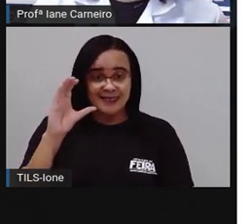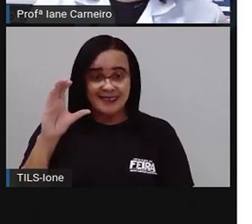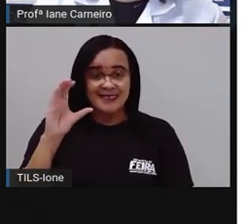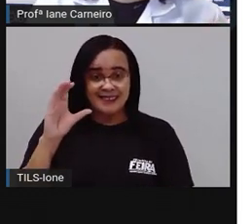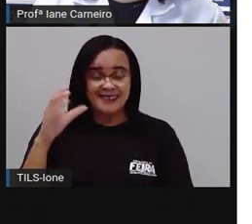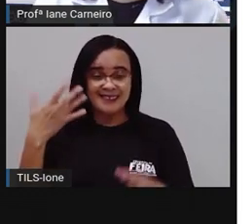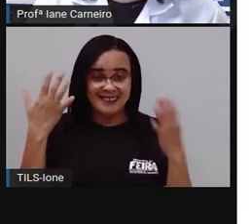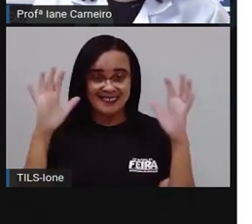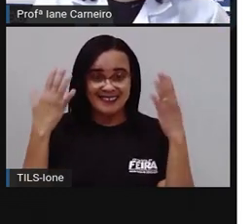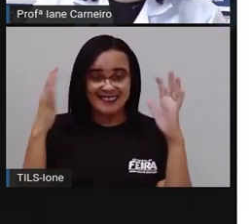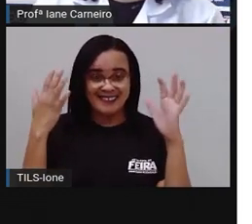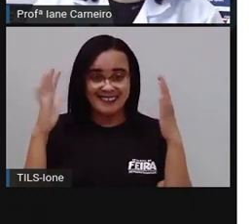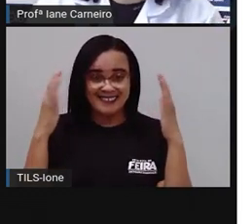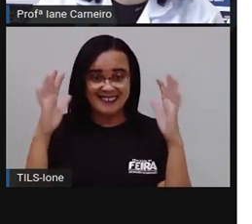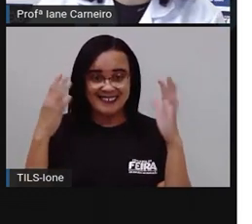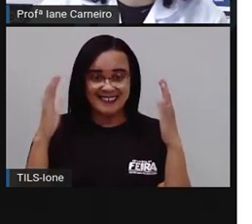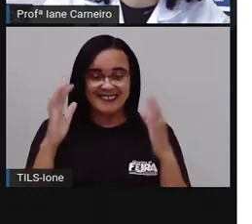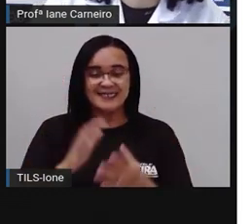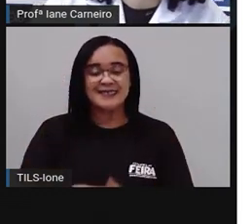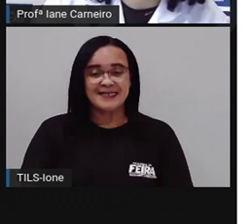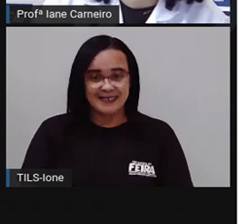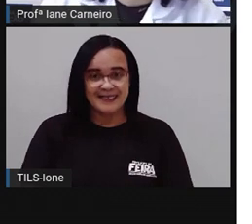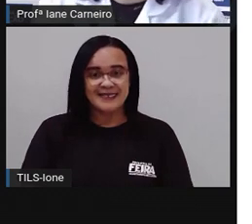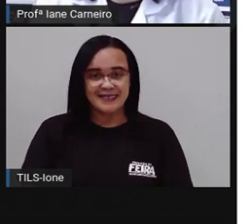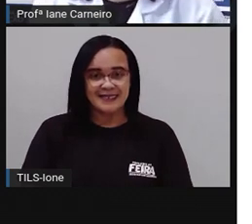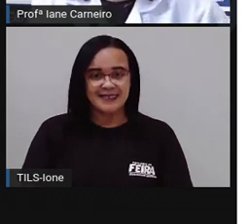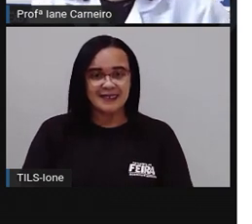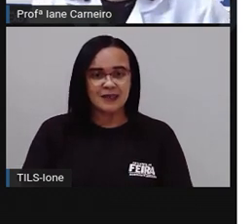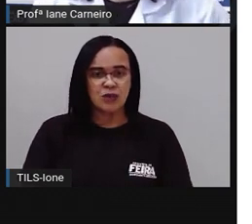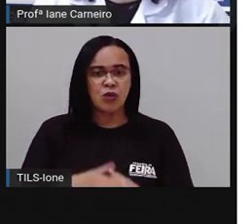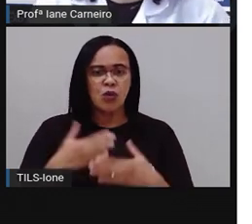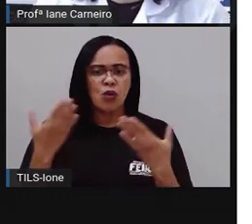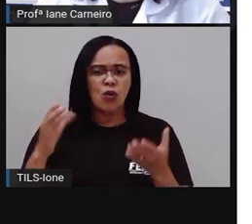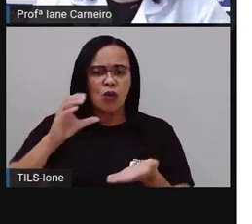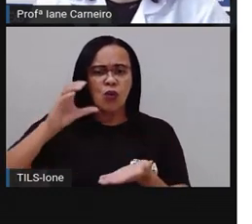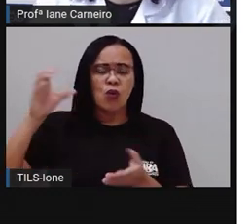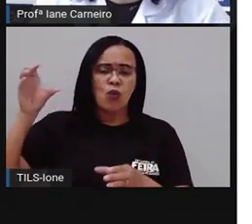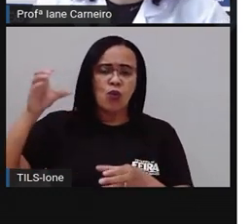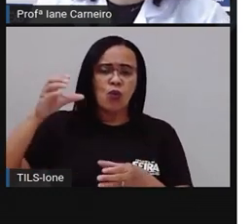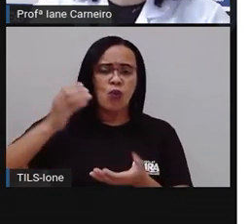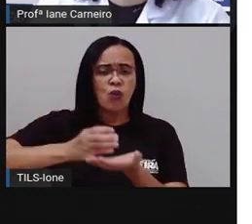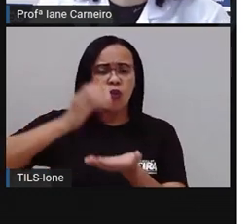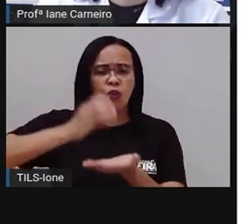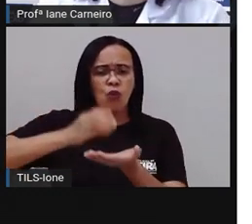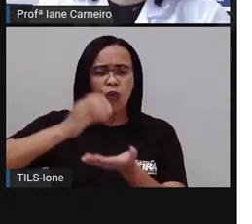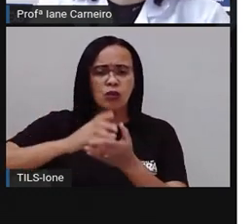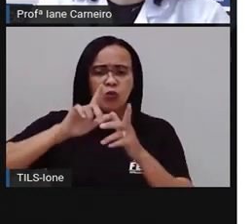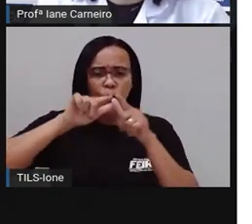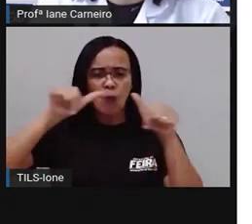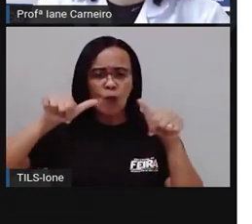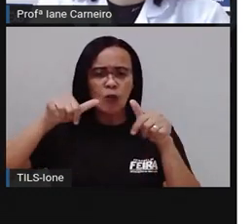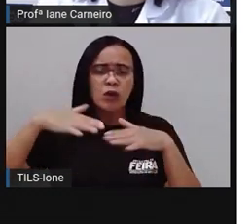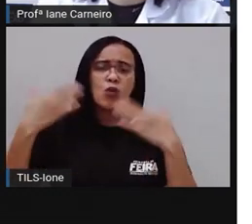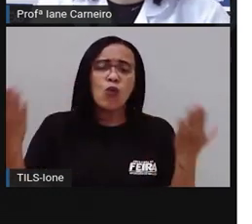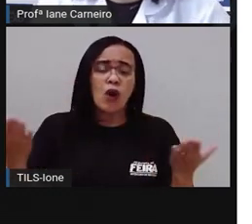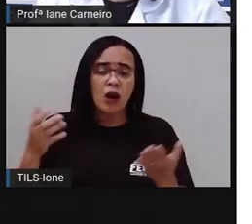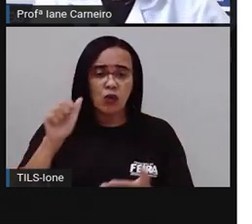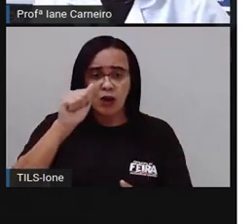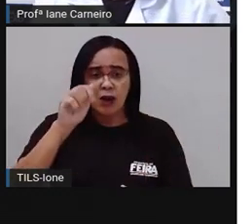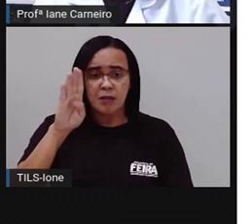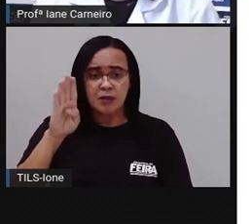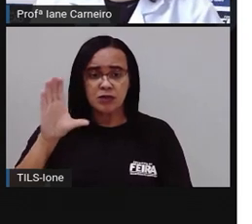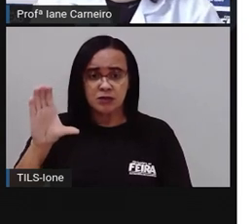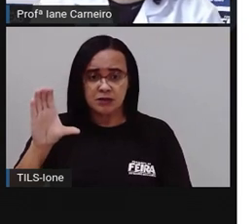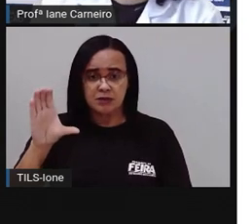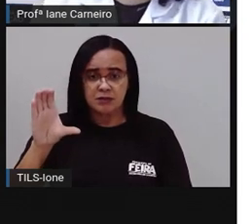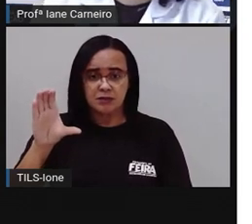Joia! Agora a gente vai ver a próxima pergunta. Qual é o copo que está vazio? É o A, B ou C?